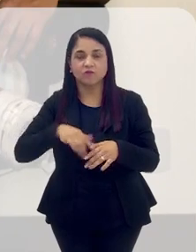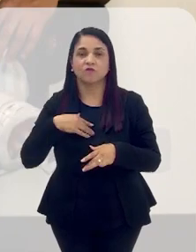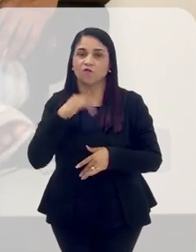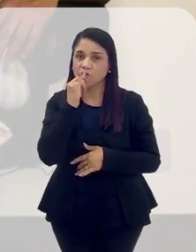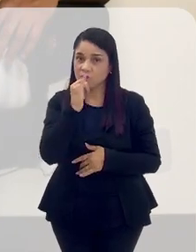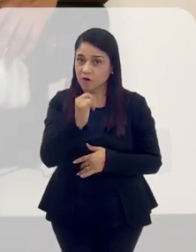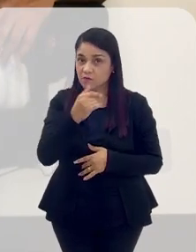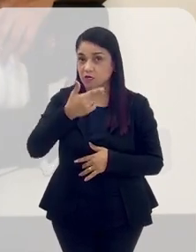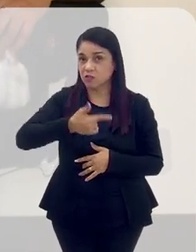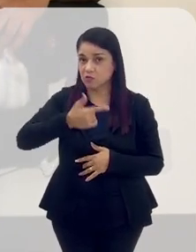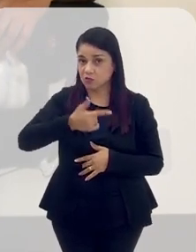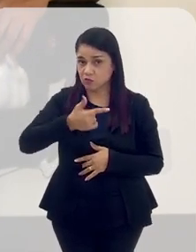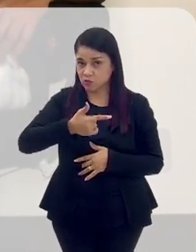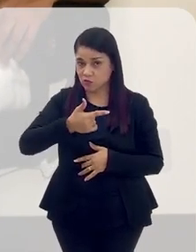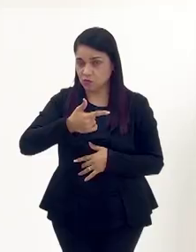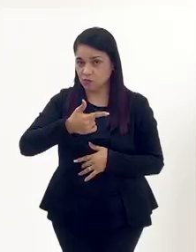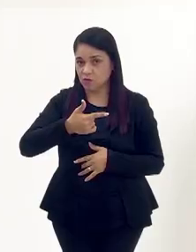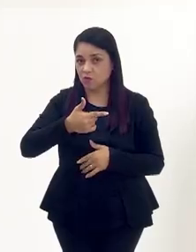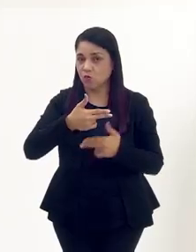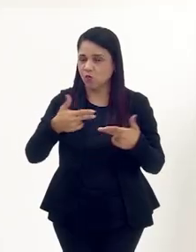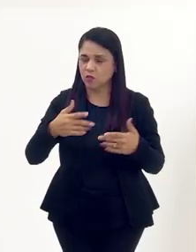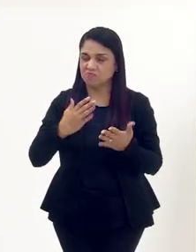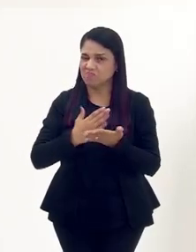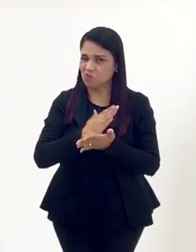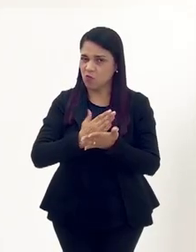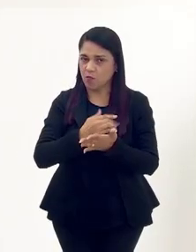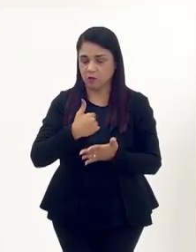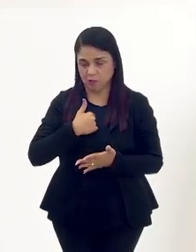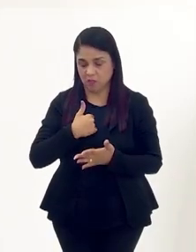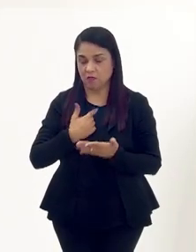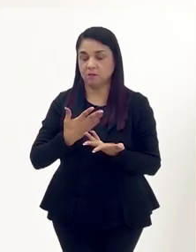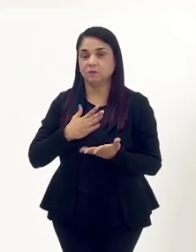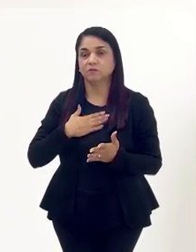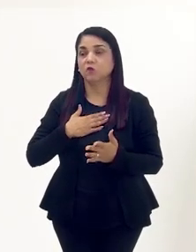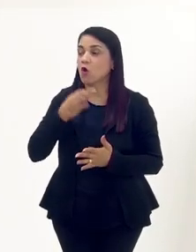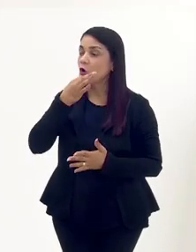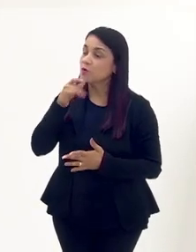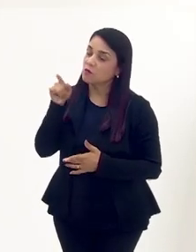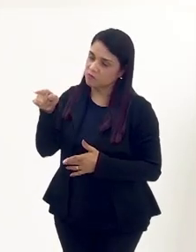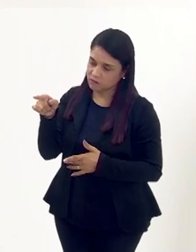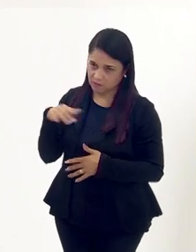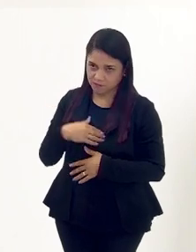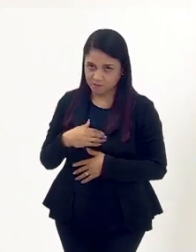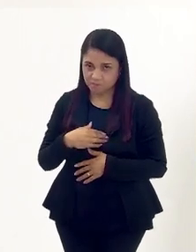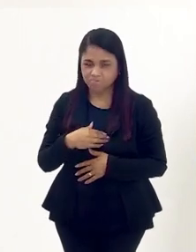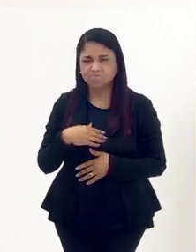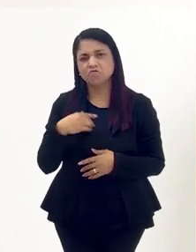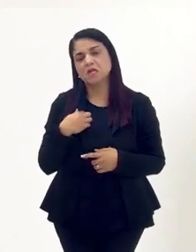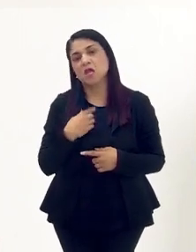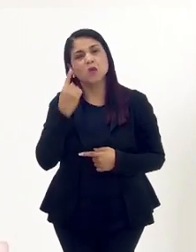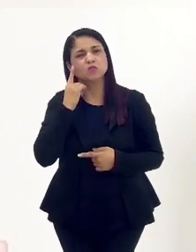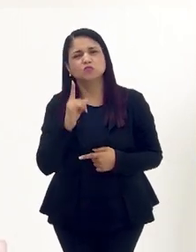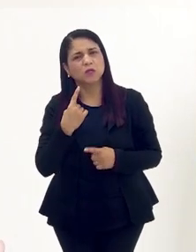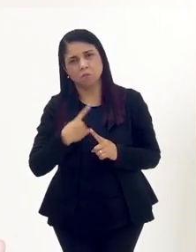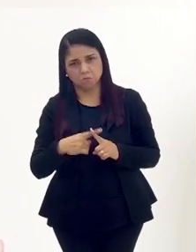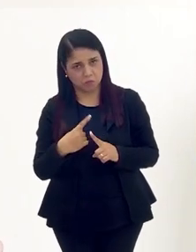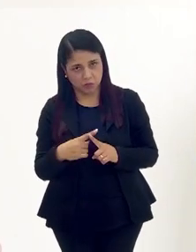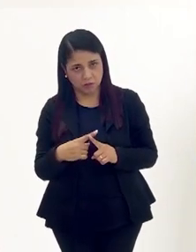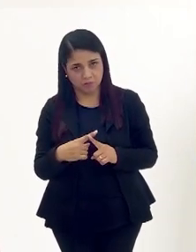Aí eu vou falar da segunda coisa que me incomoda e quero ouvir a sua opinião com o Bábalo de Chá. Não sei por quê,